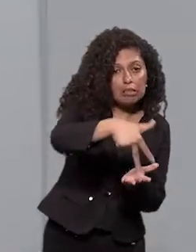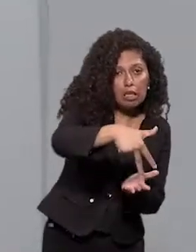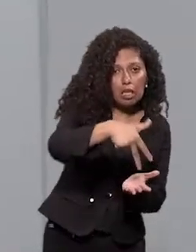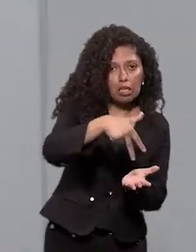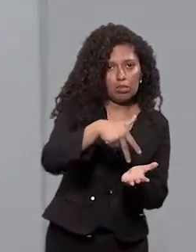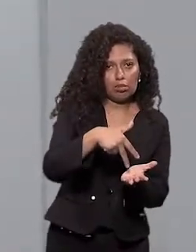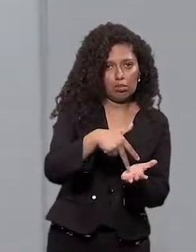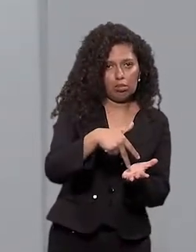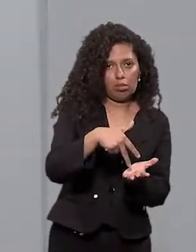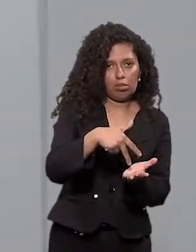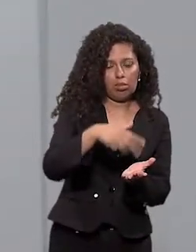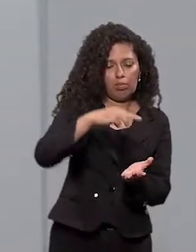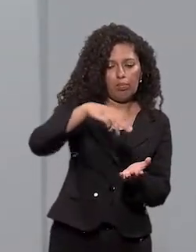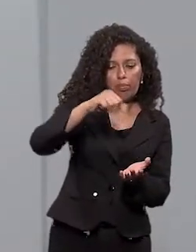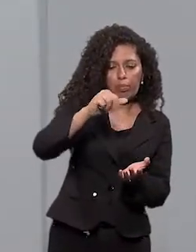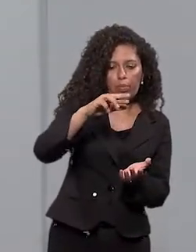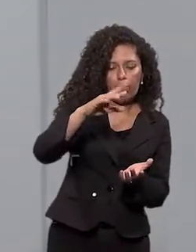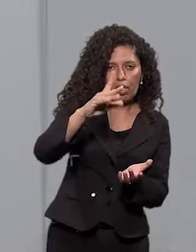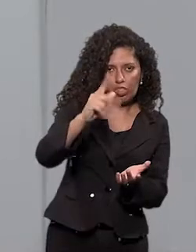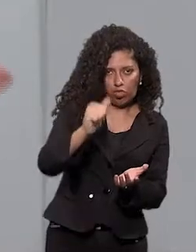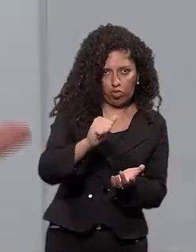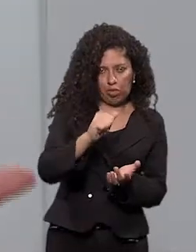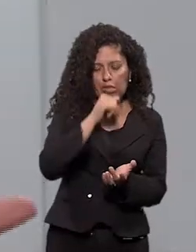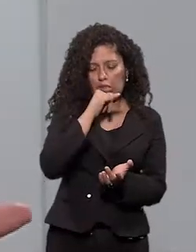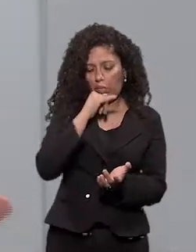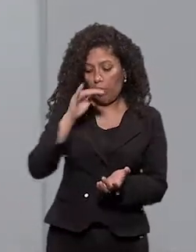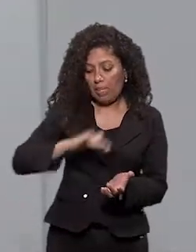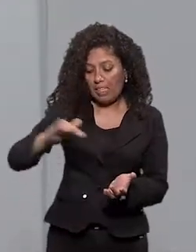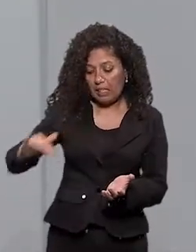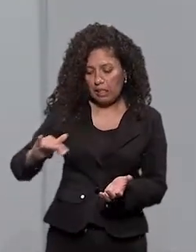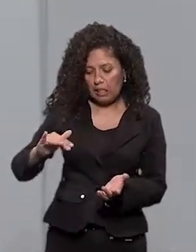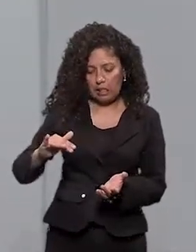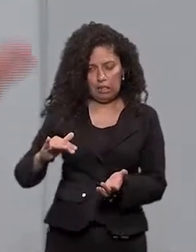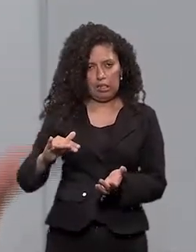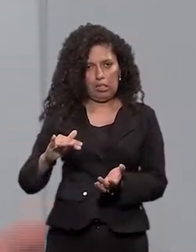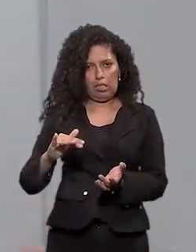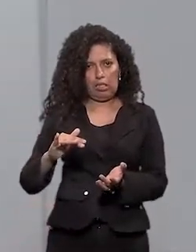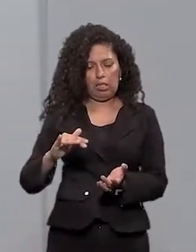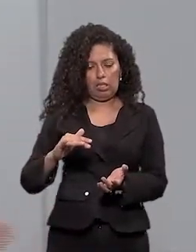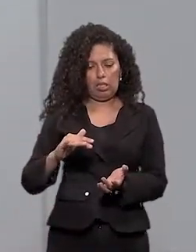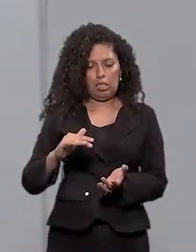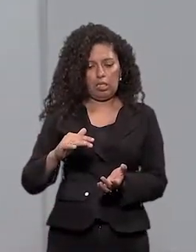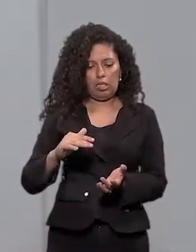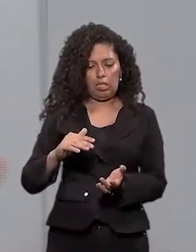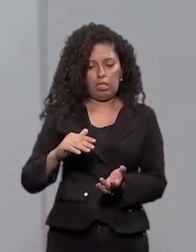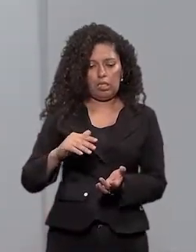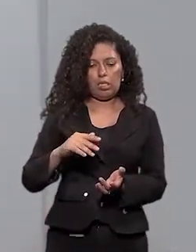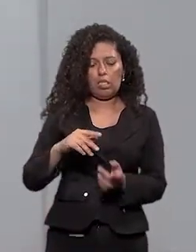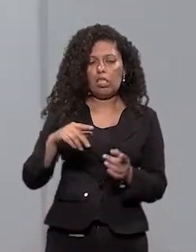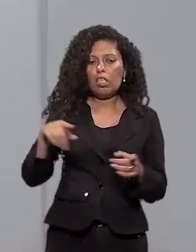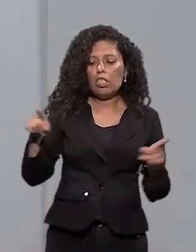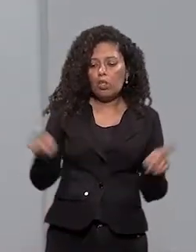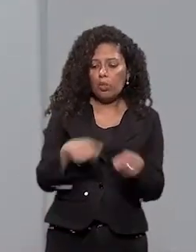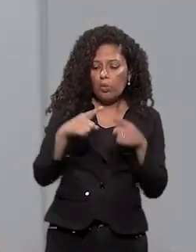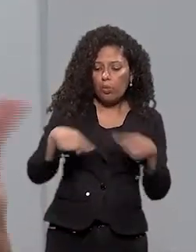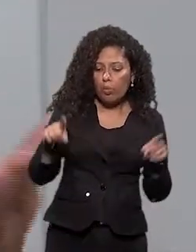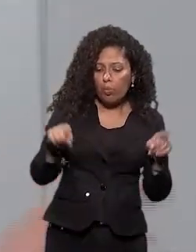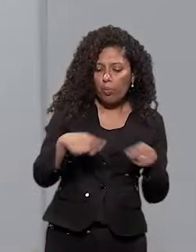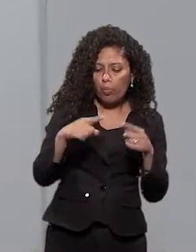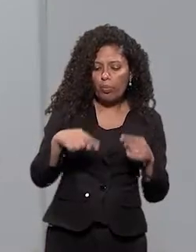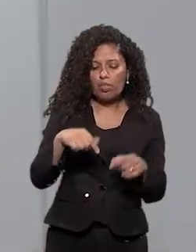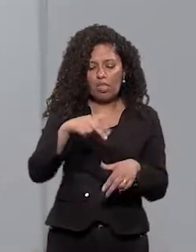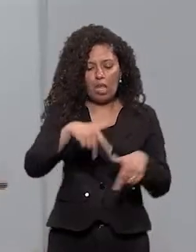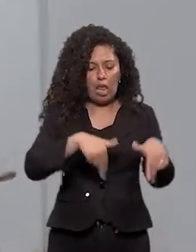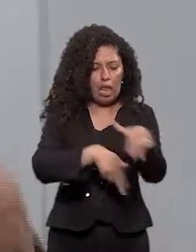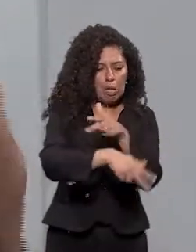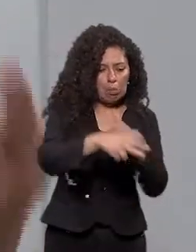a marcha tem tudo a ver com o ritmo. Então uma criança que anda, ela fala mais rápido e fala melhor. É uma criança que anda